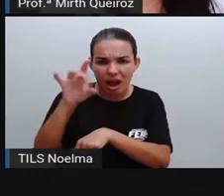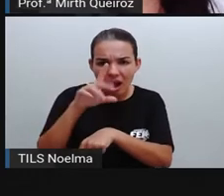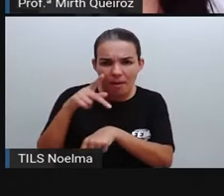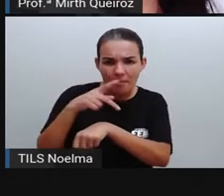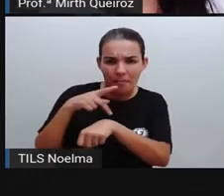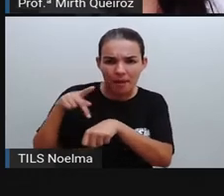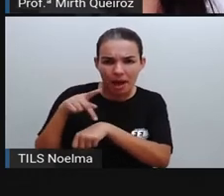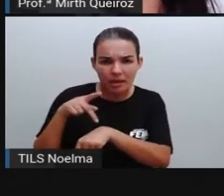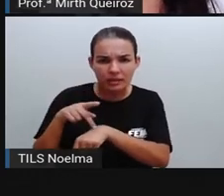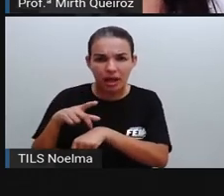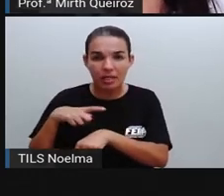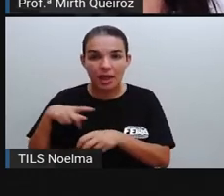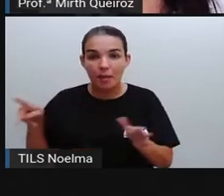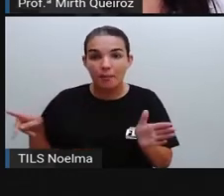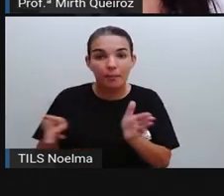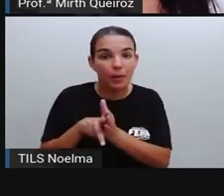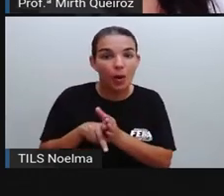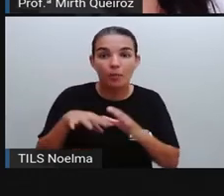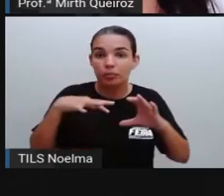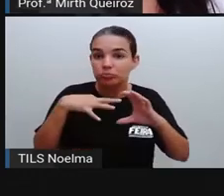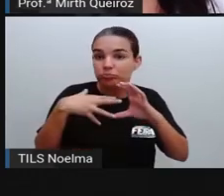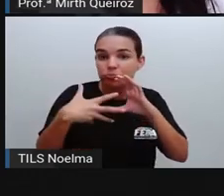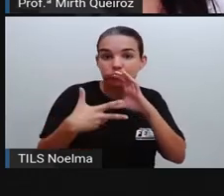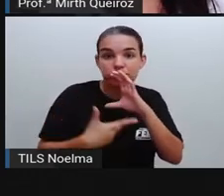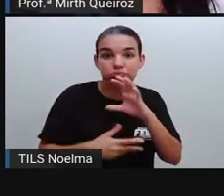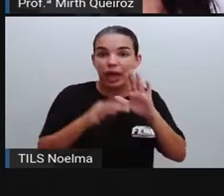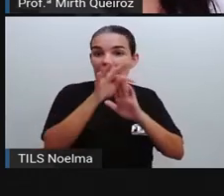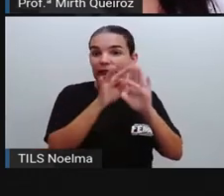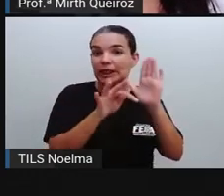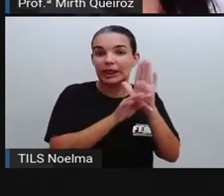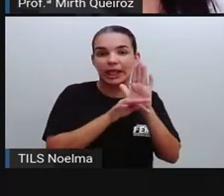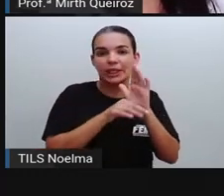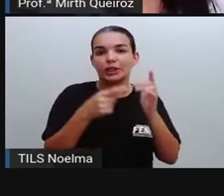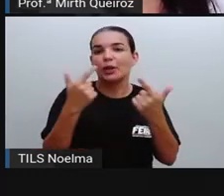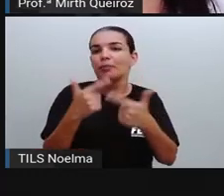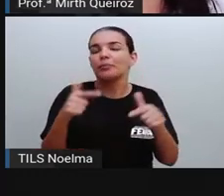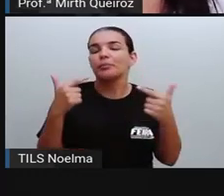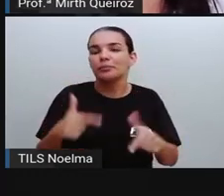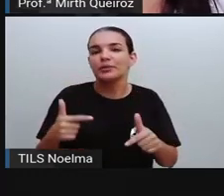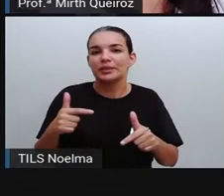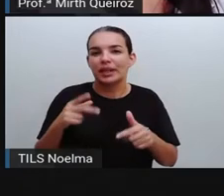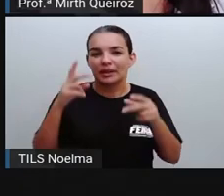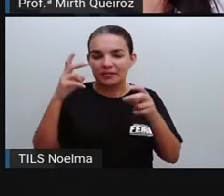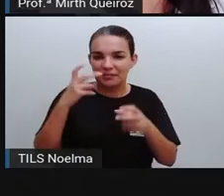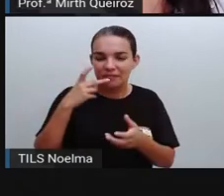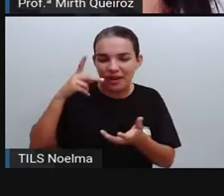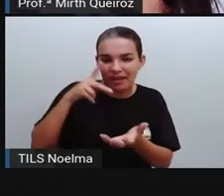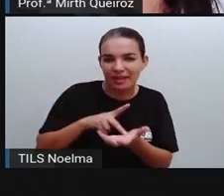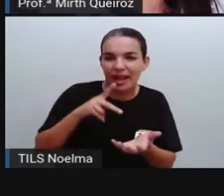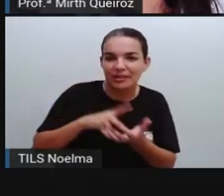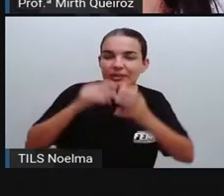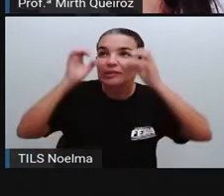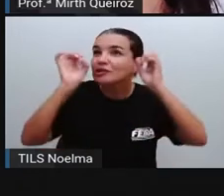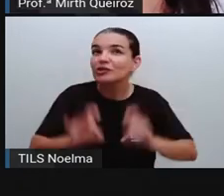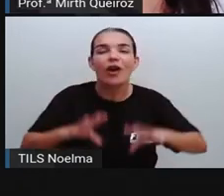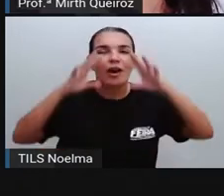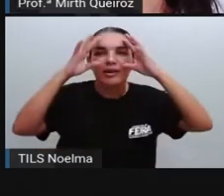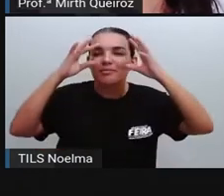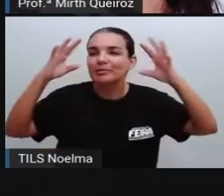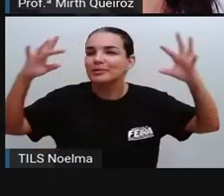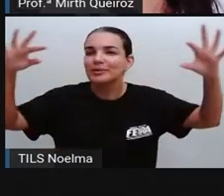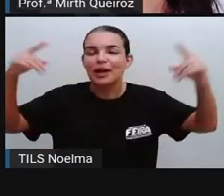fantásticos, Desse elementos fantasiosos que não existem na realidade. E dentro de um universo